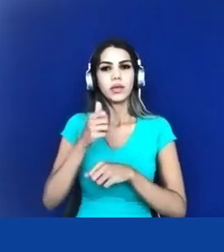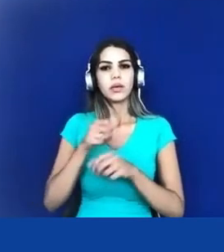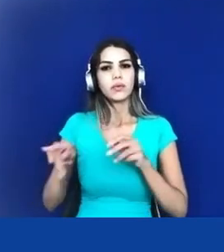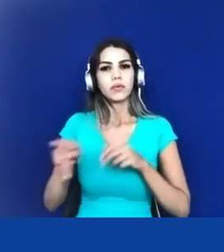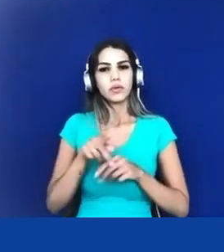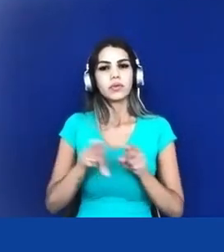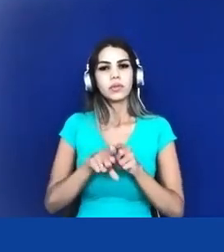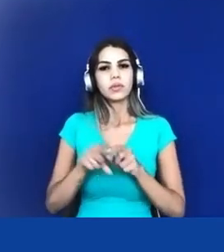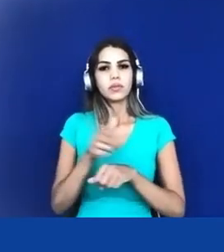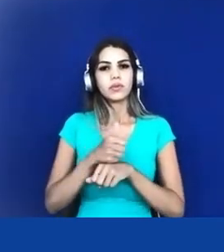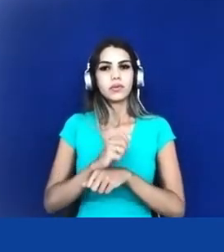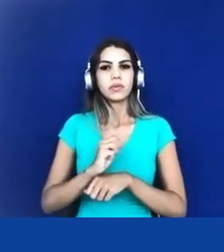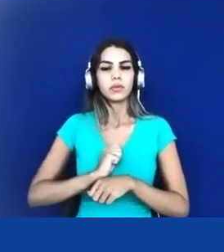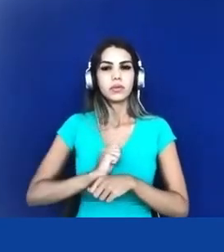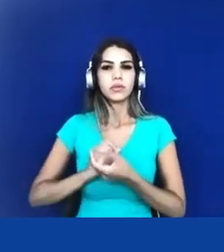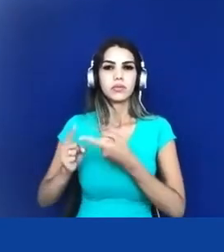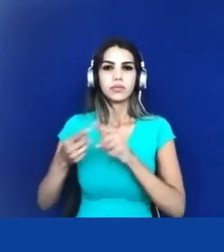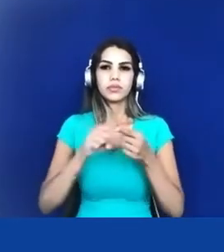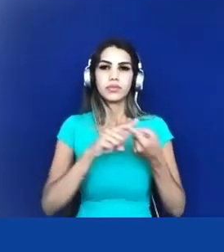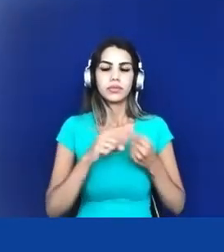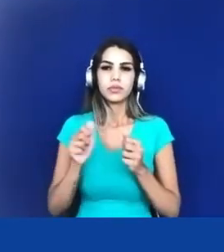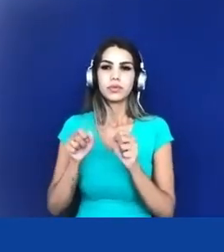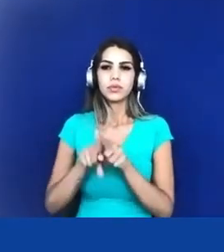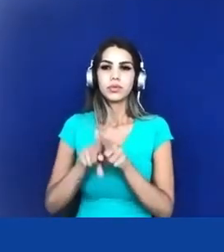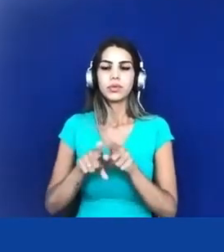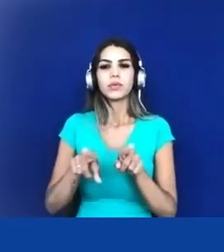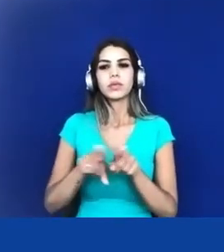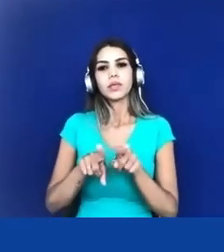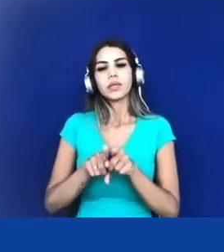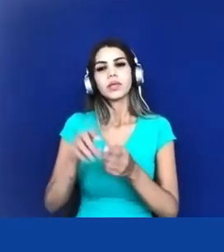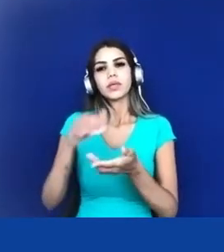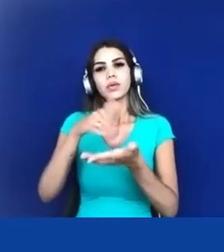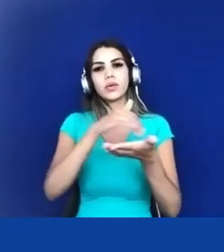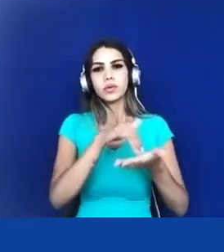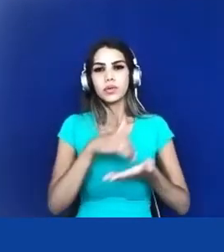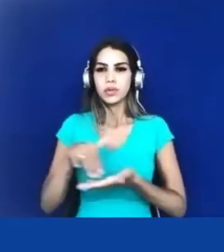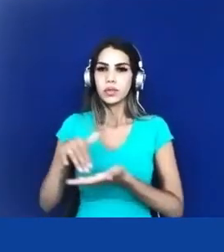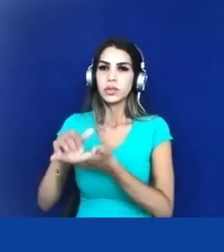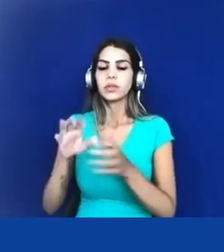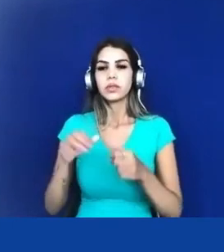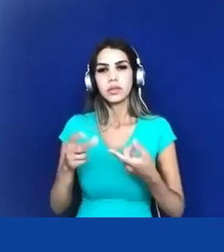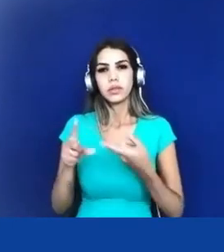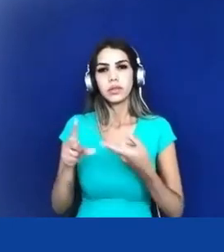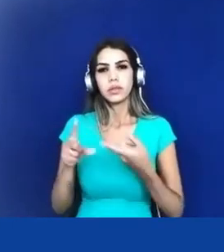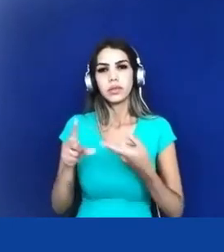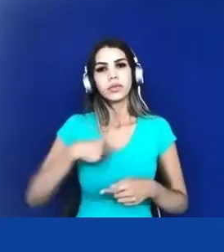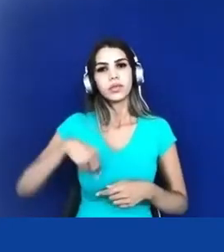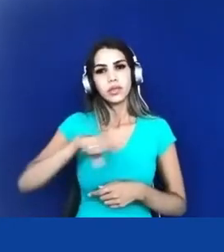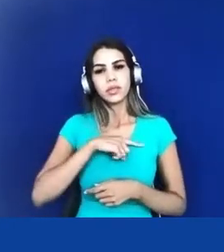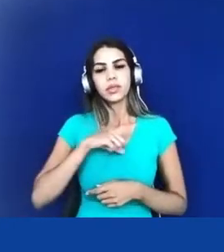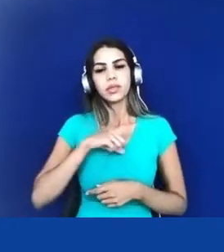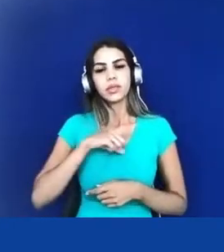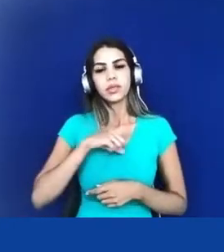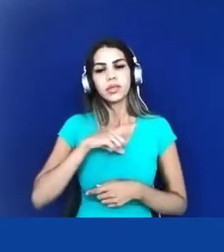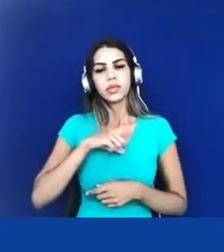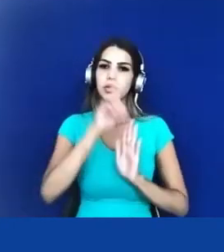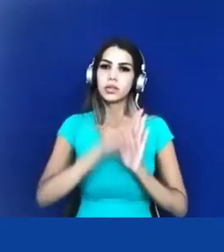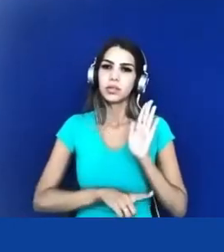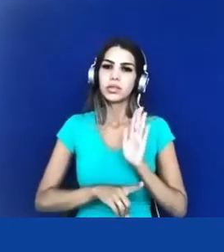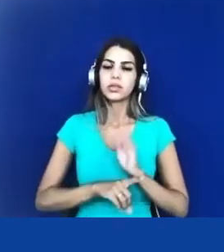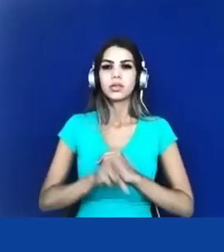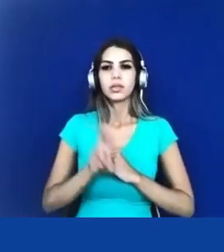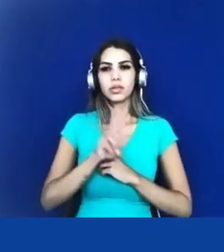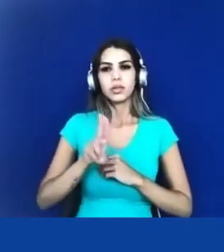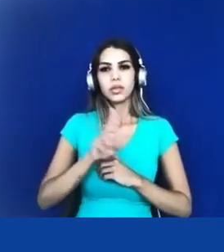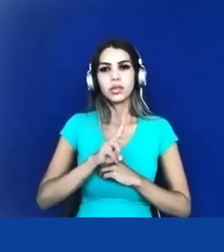de ensino com secretarias de ensino enfim mas nós temos aí o direito né da utilização das nossas